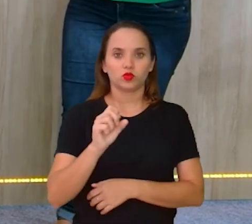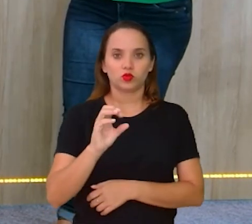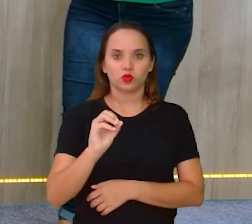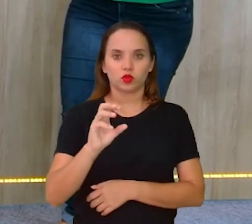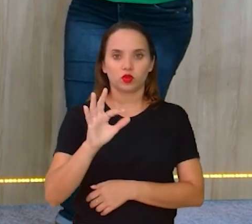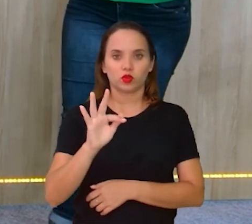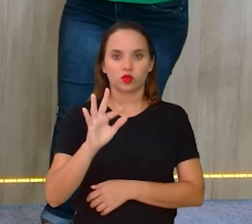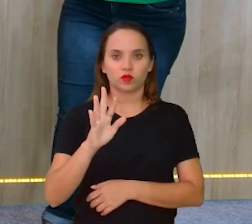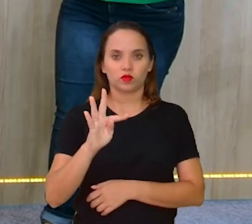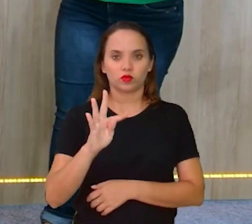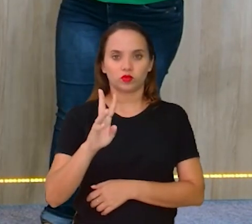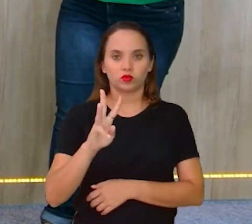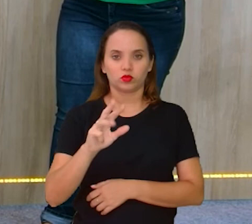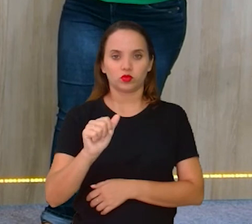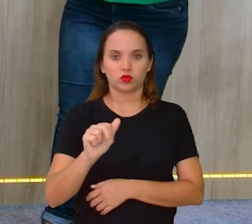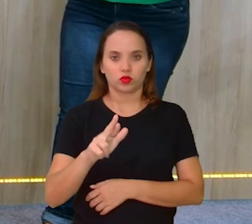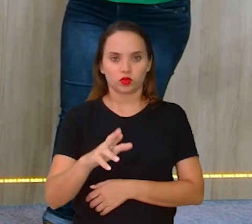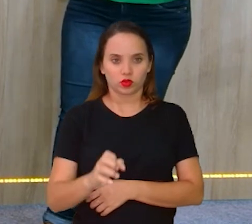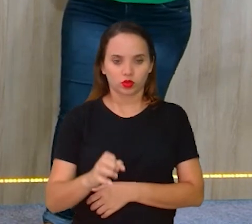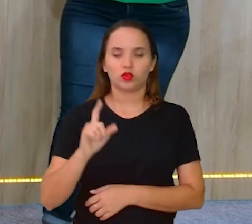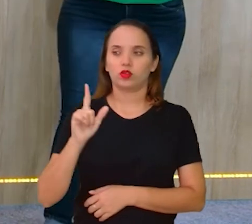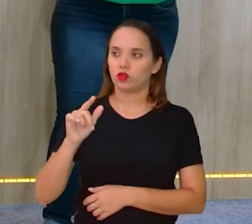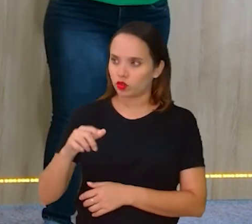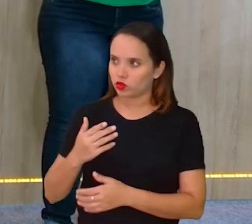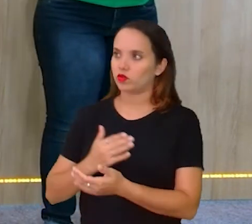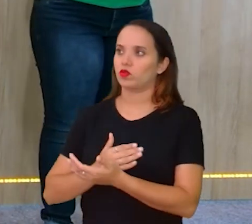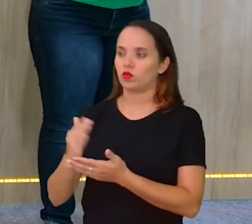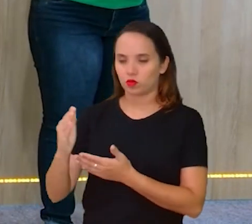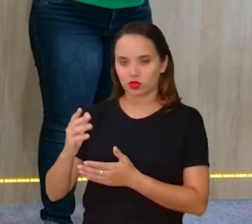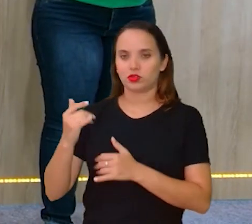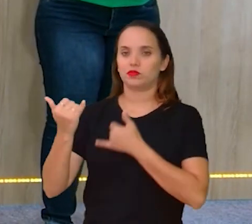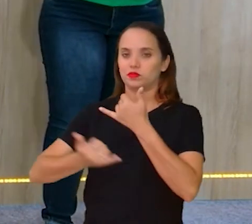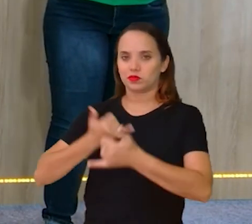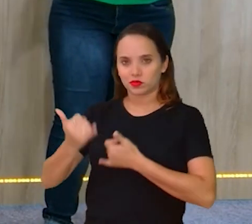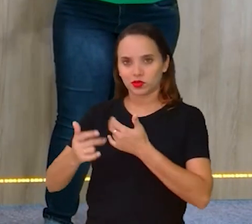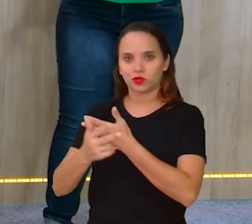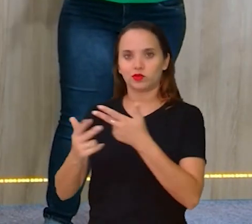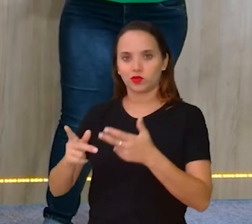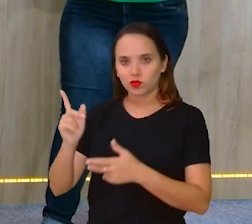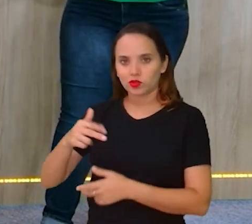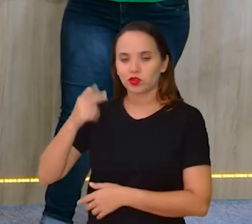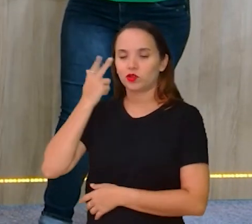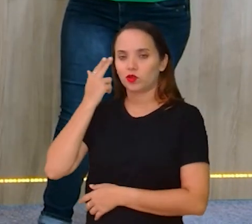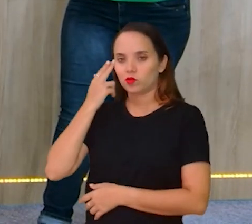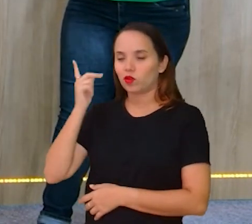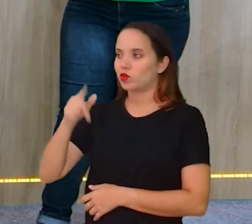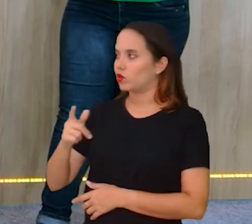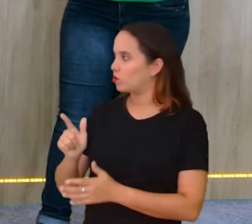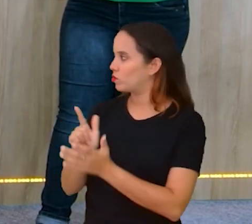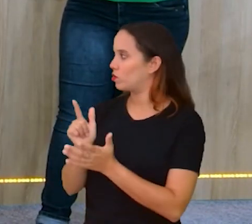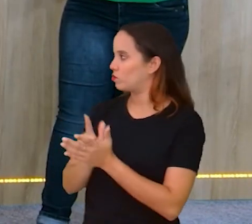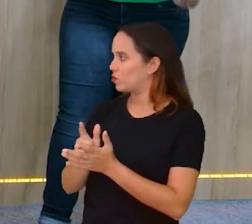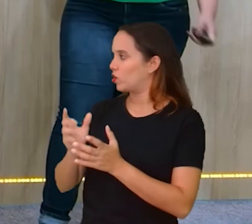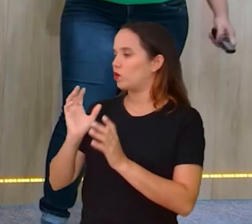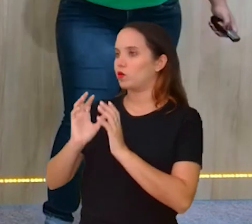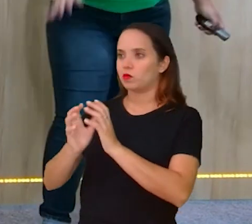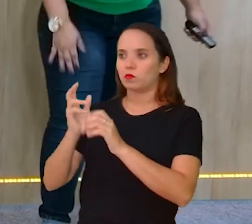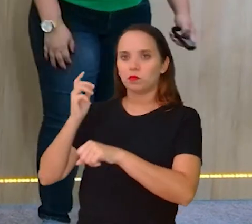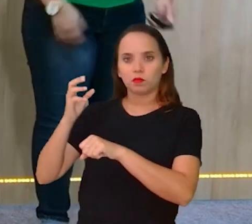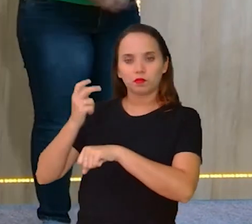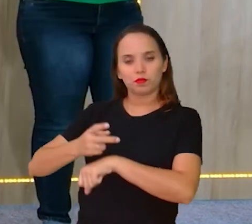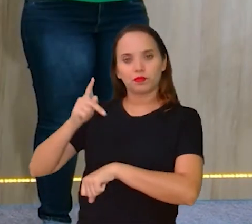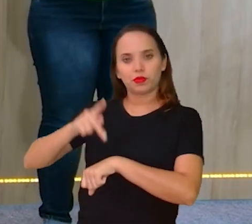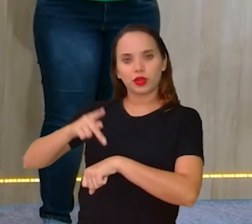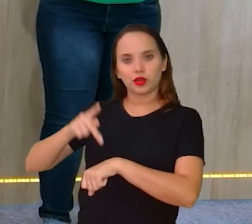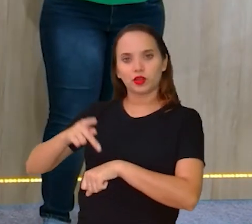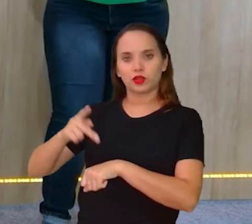a gente vai começar brincando na próxima aula, não é? De uma brincadeira bem comum, papel, pedra, tesouro, uma coisa desse tipo, né? Vamos lá.